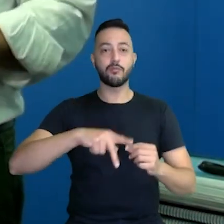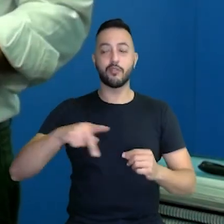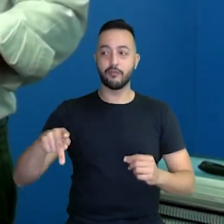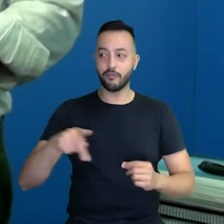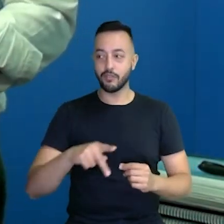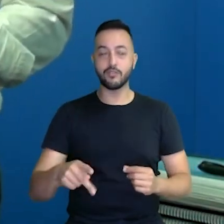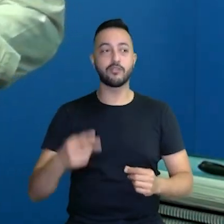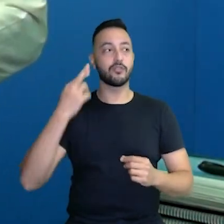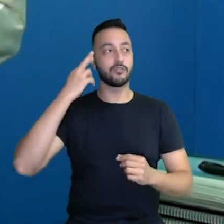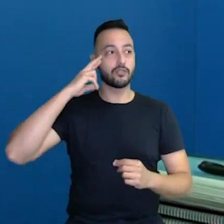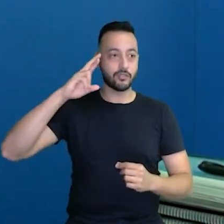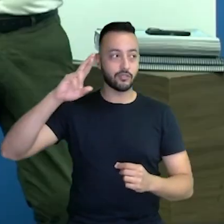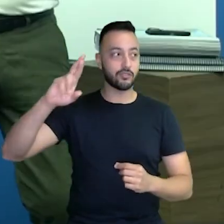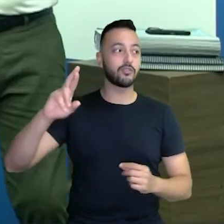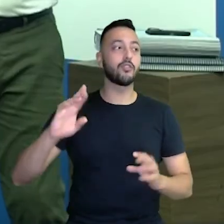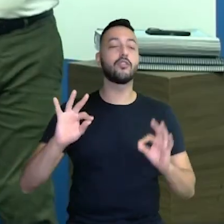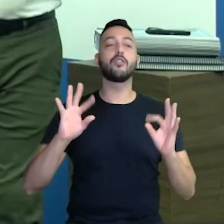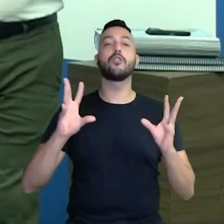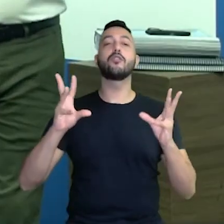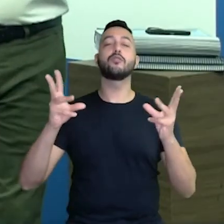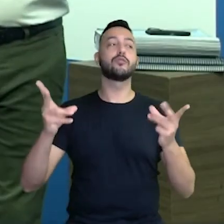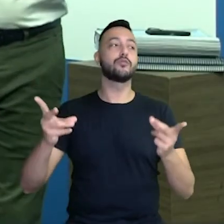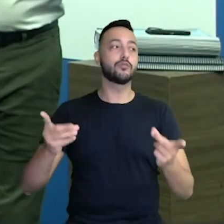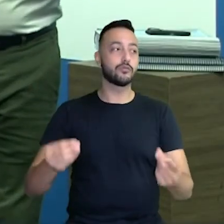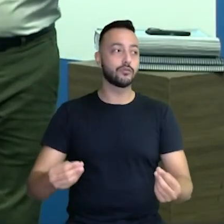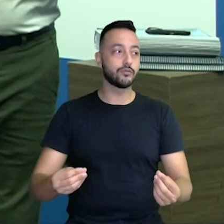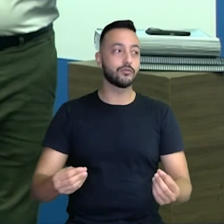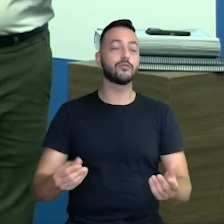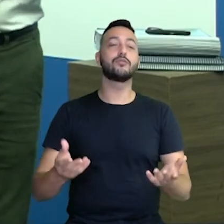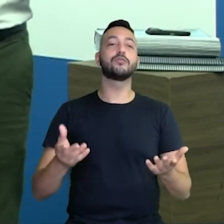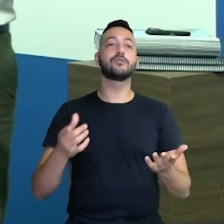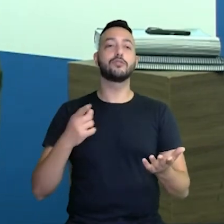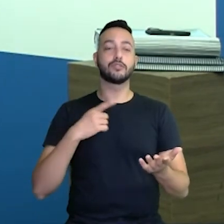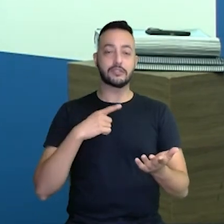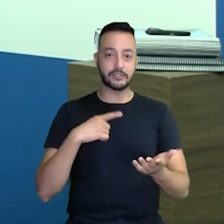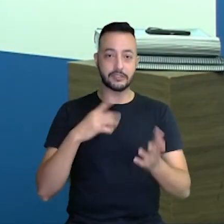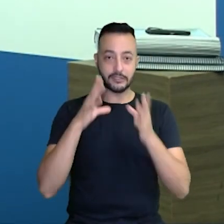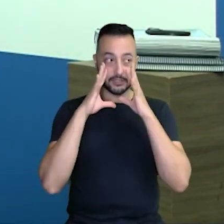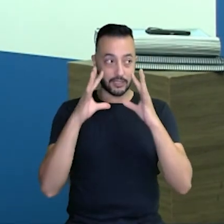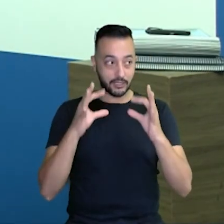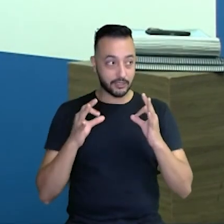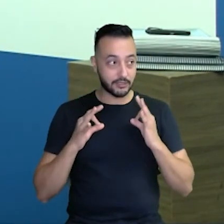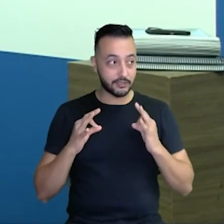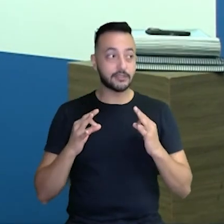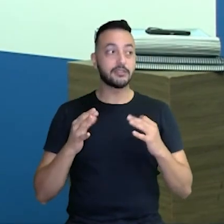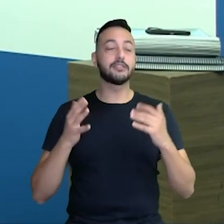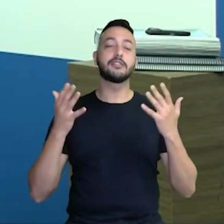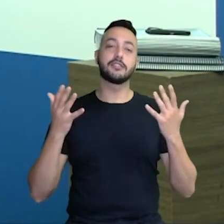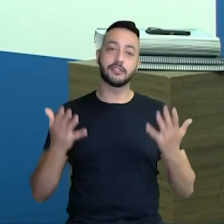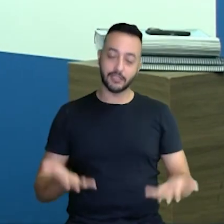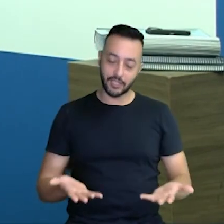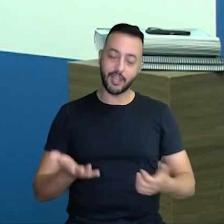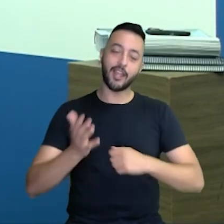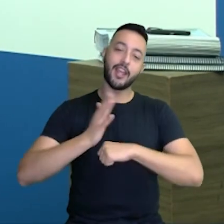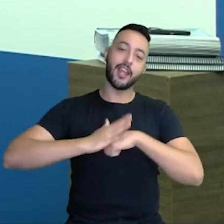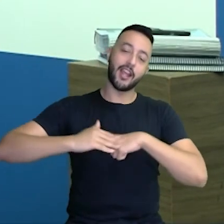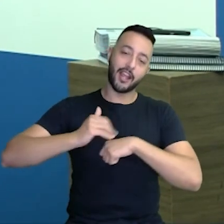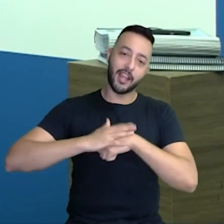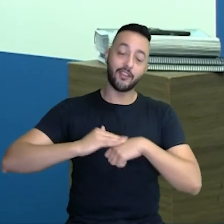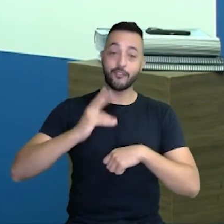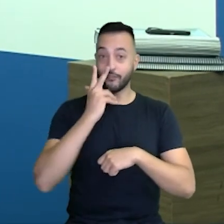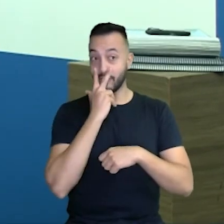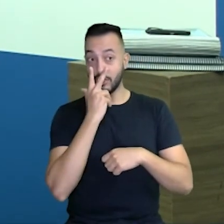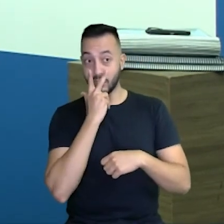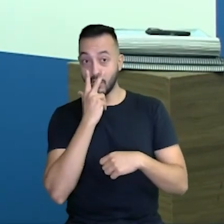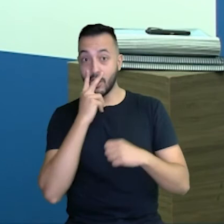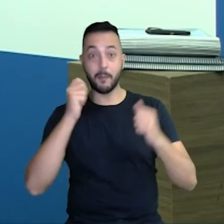gestores, todo o pessoal que está nos assistindo, nosso carinho, Vitória de